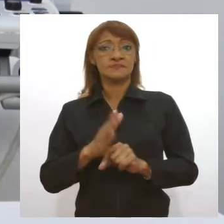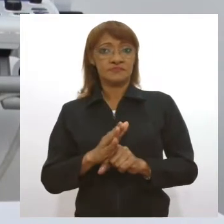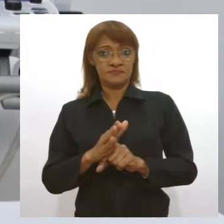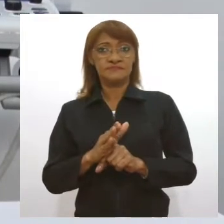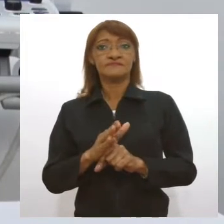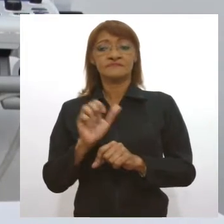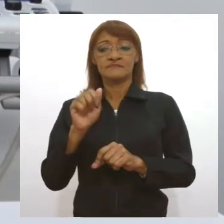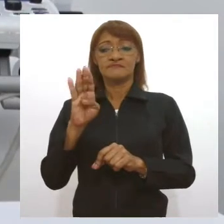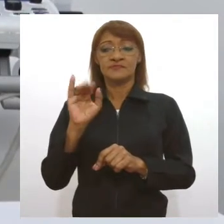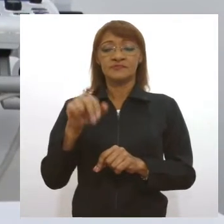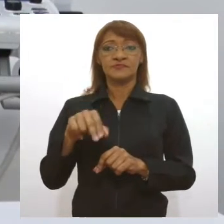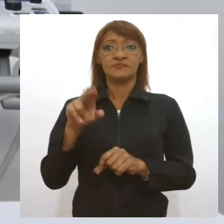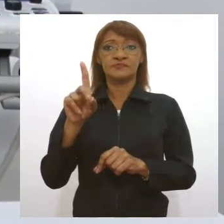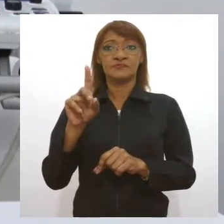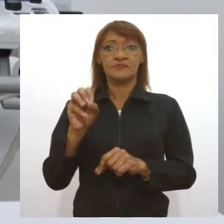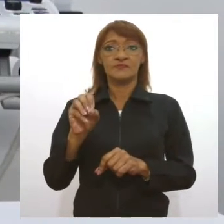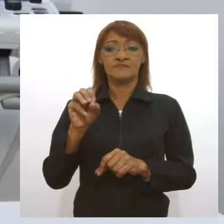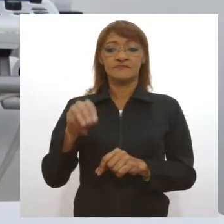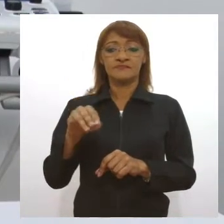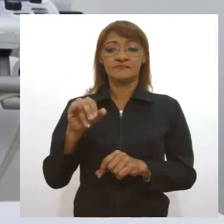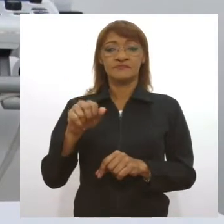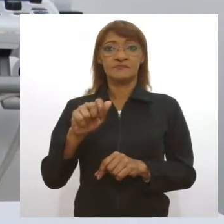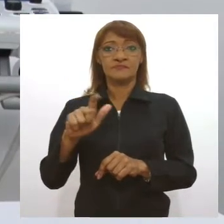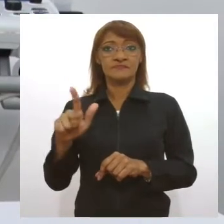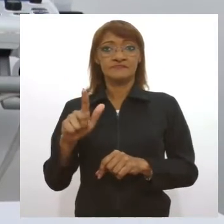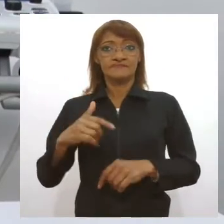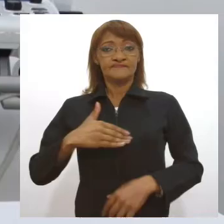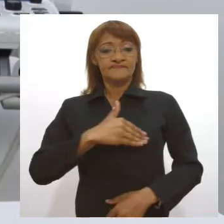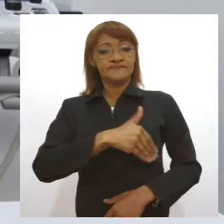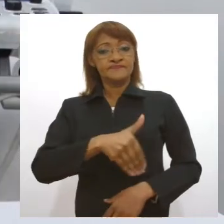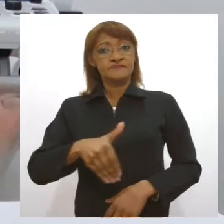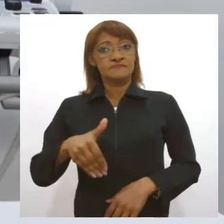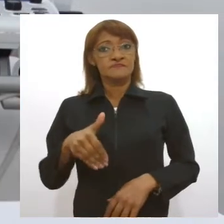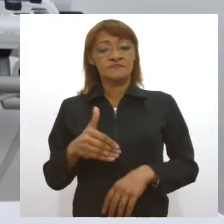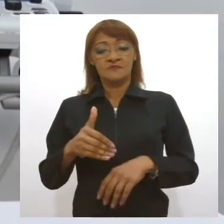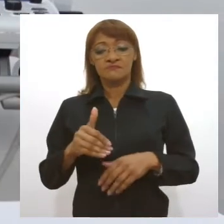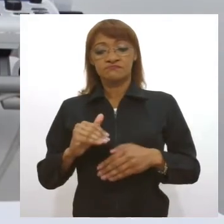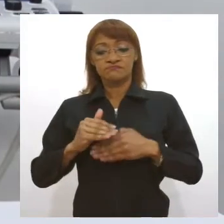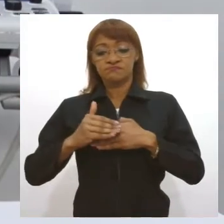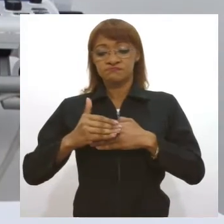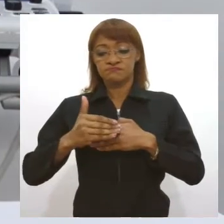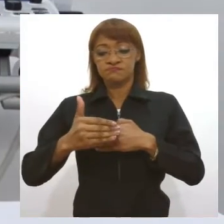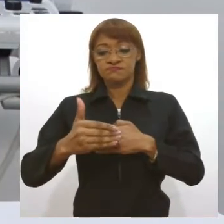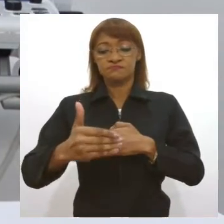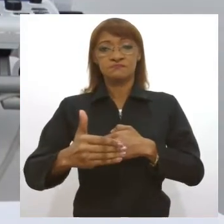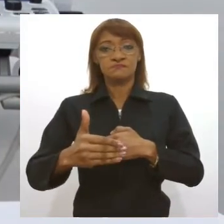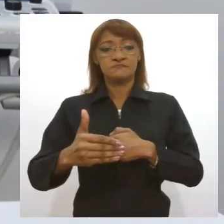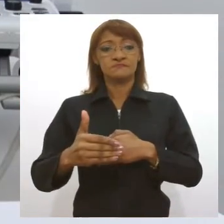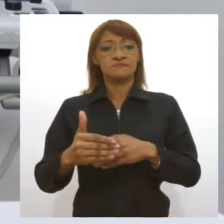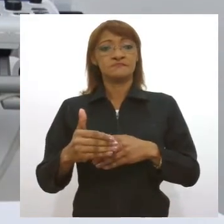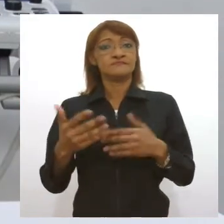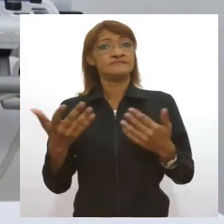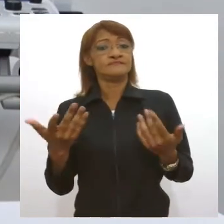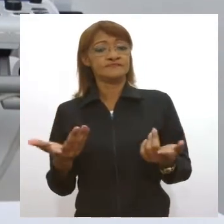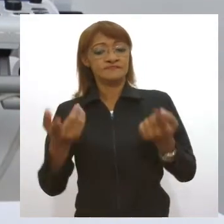circunferência abdominal aumentada, muito mais até como obesidade do corpo inteiro. Isso